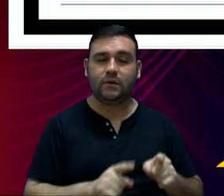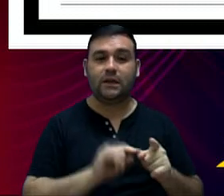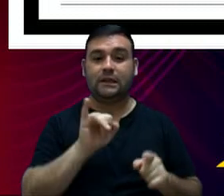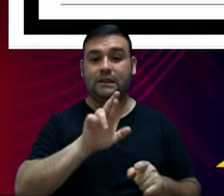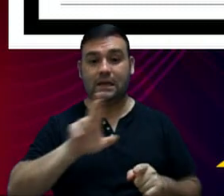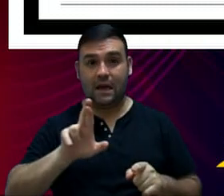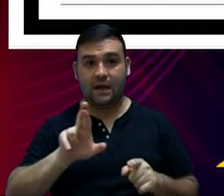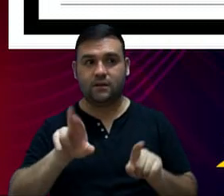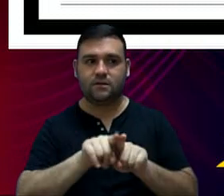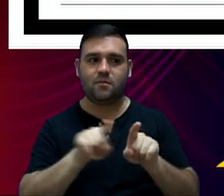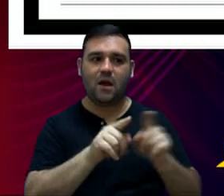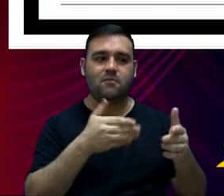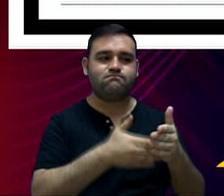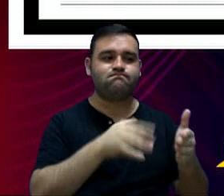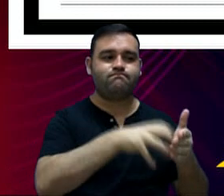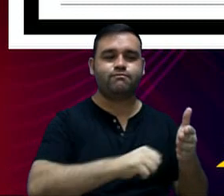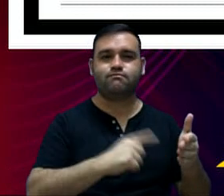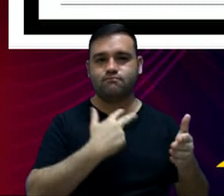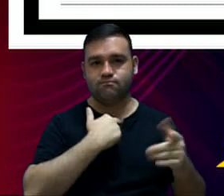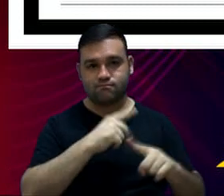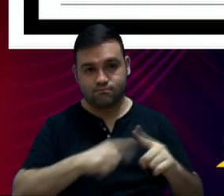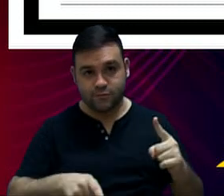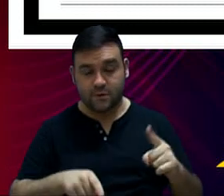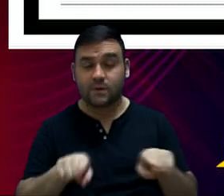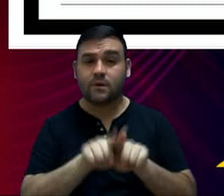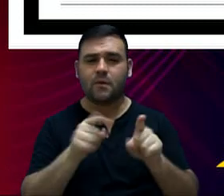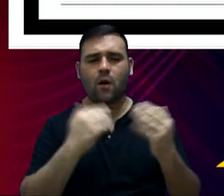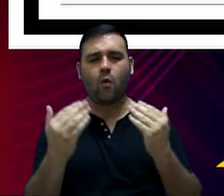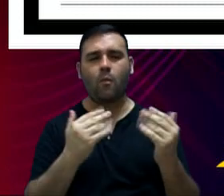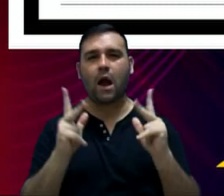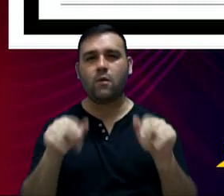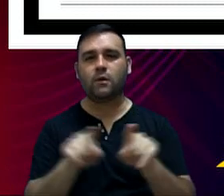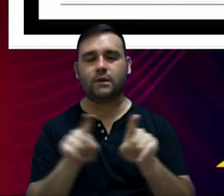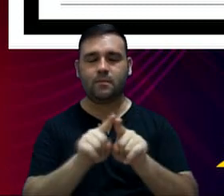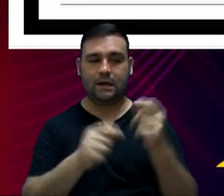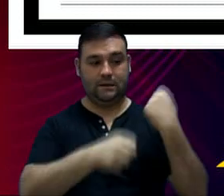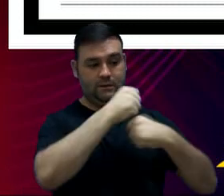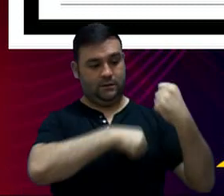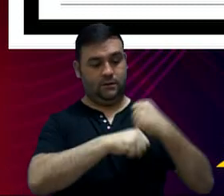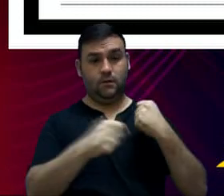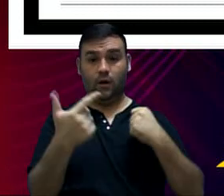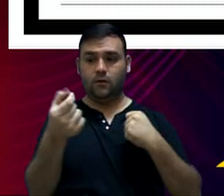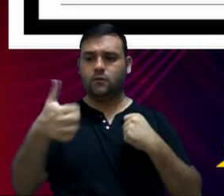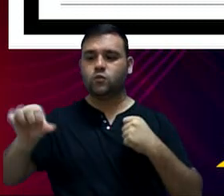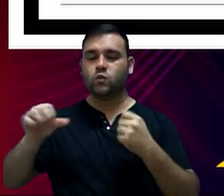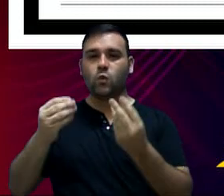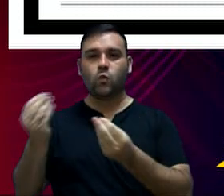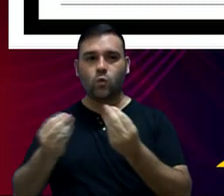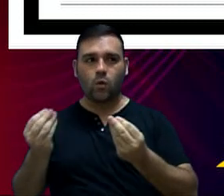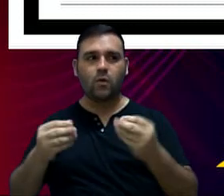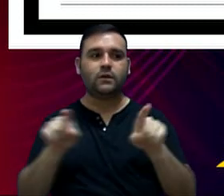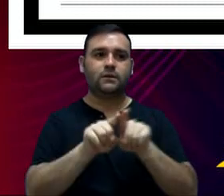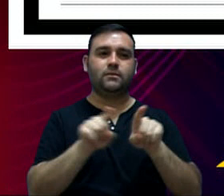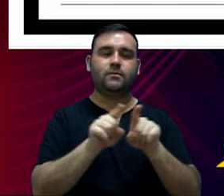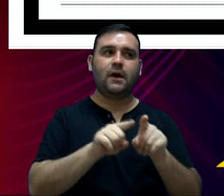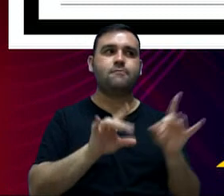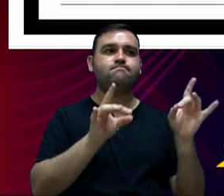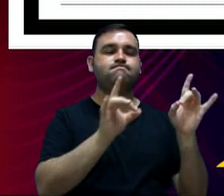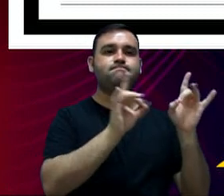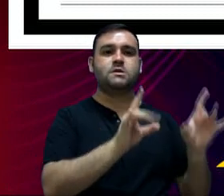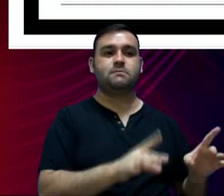Renda Retido na Fonte, e comparamos da mesma forma com o realizado em 2019 e a